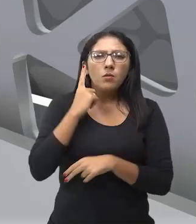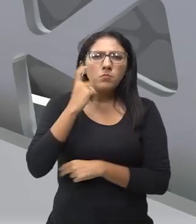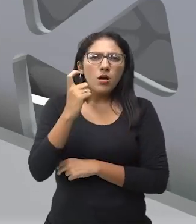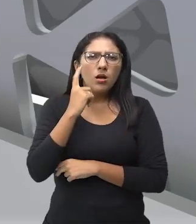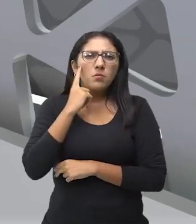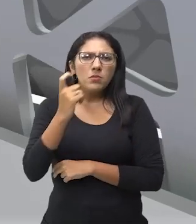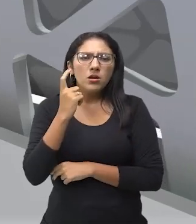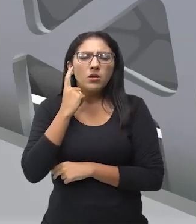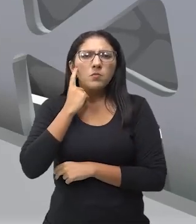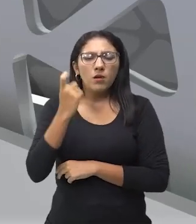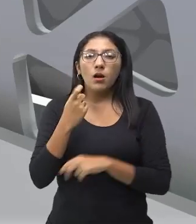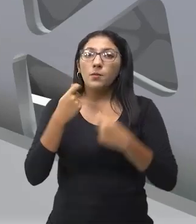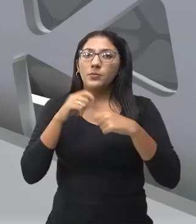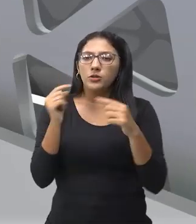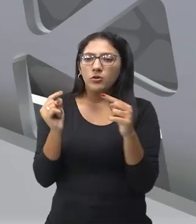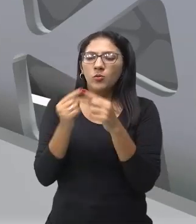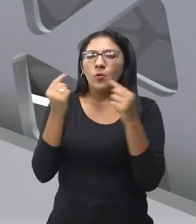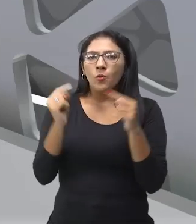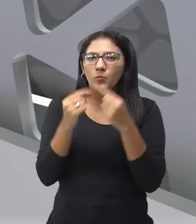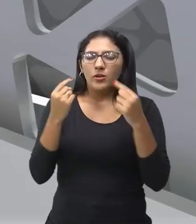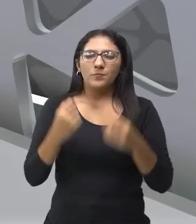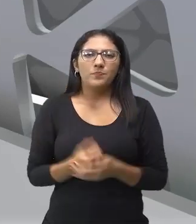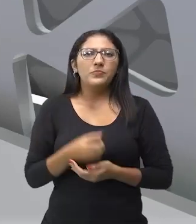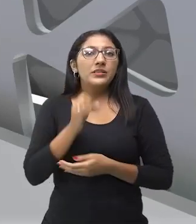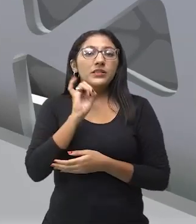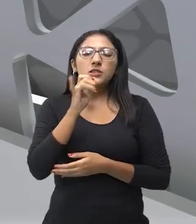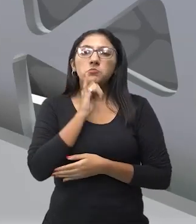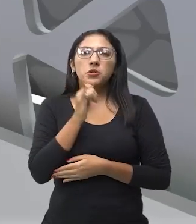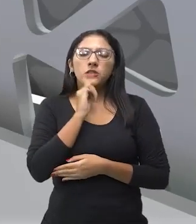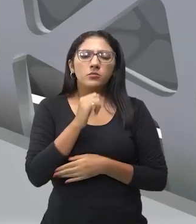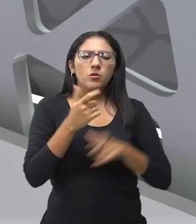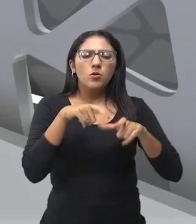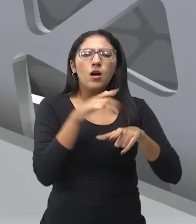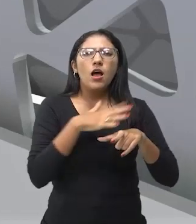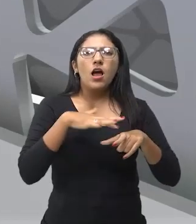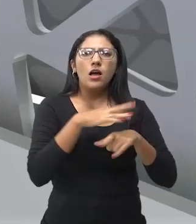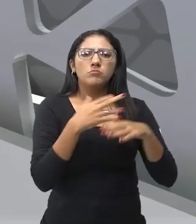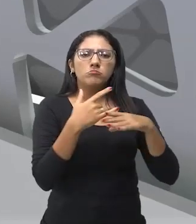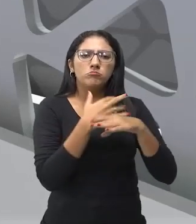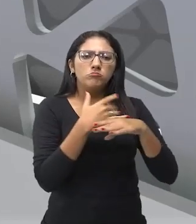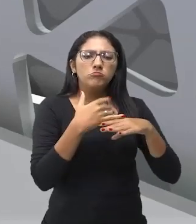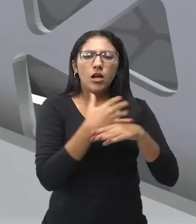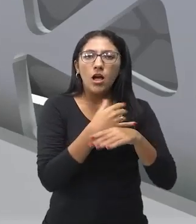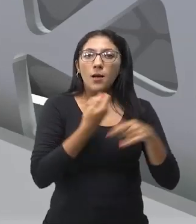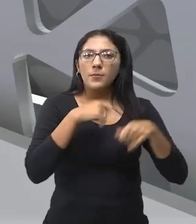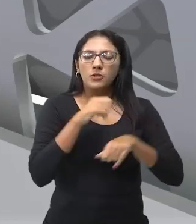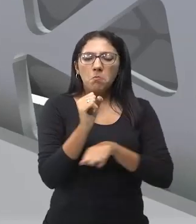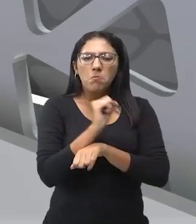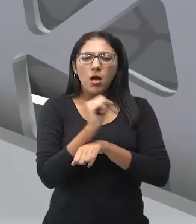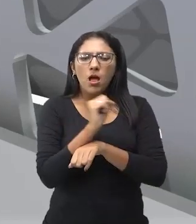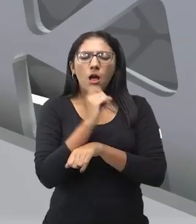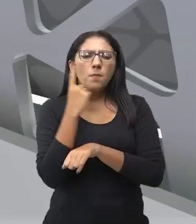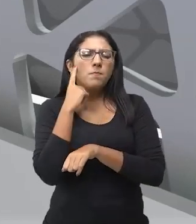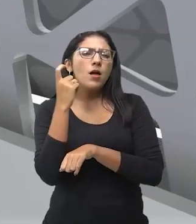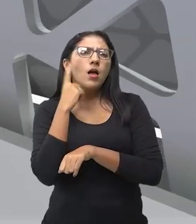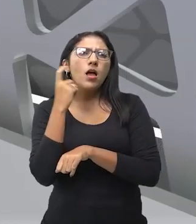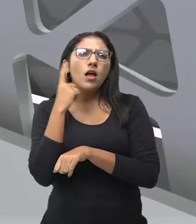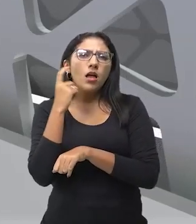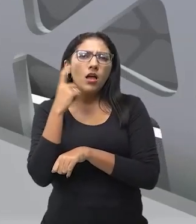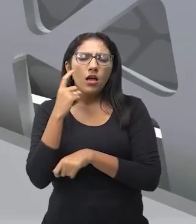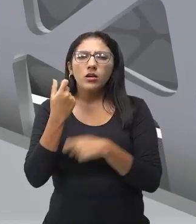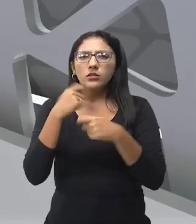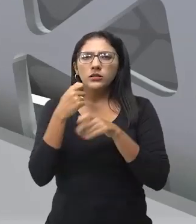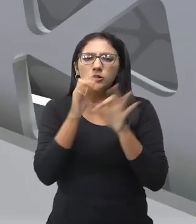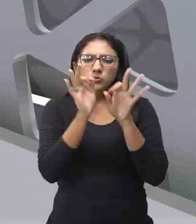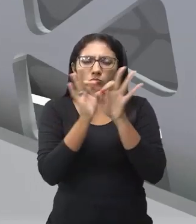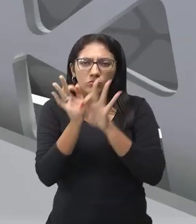caminhando ou correndo. Ah, se for numa cidade, então ele vai pegar um automóvel. Aí, ele vai chegar, alguém chegando de automóvel vai